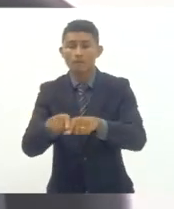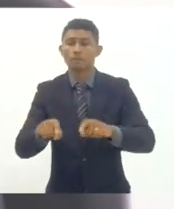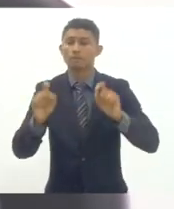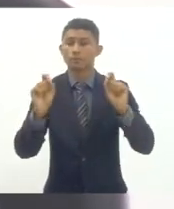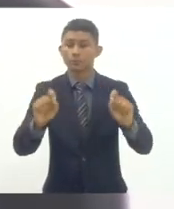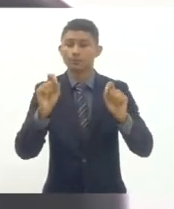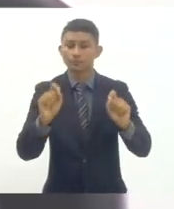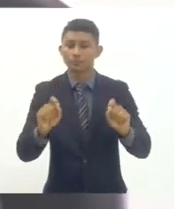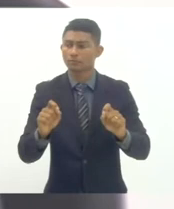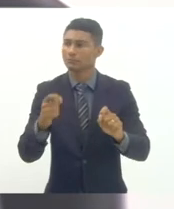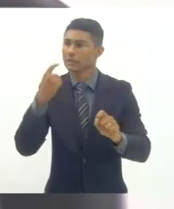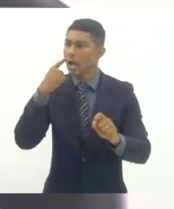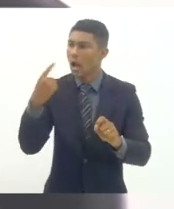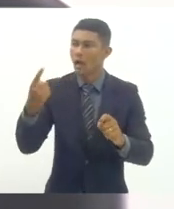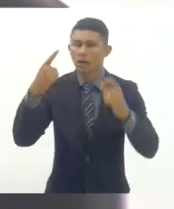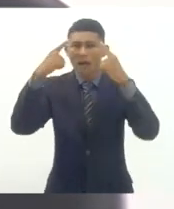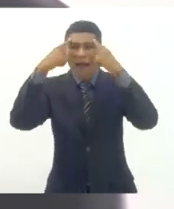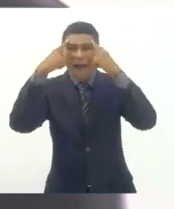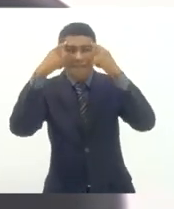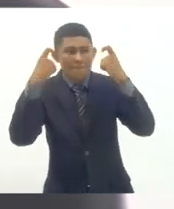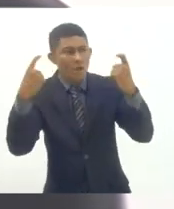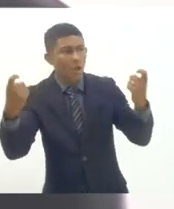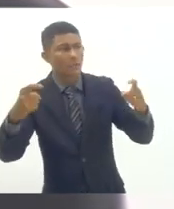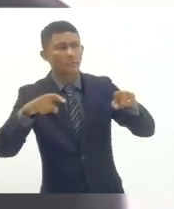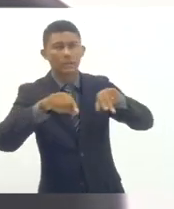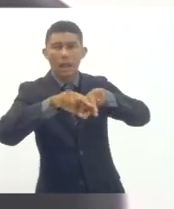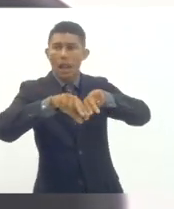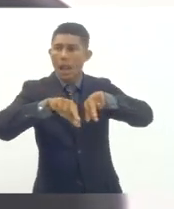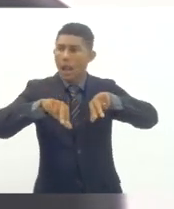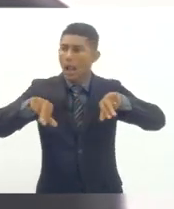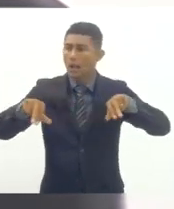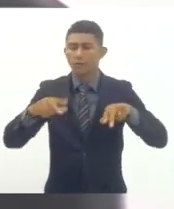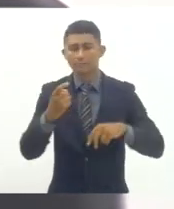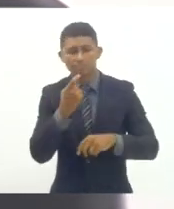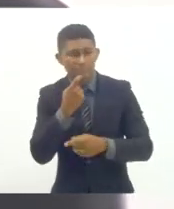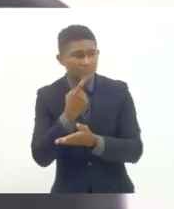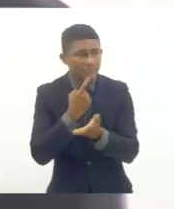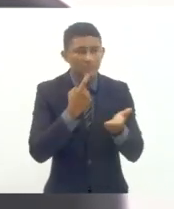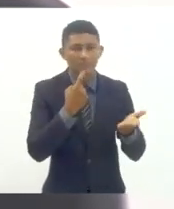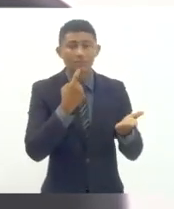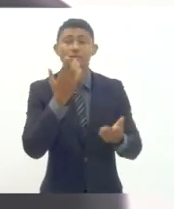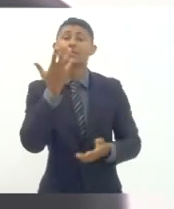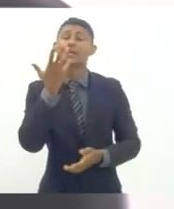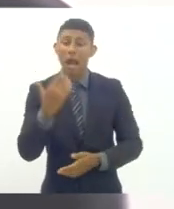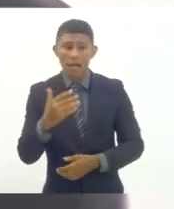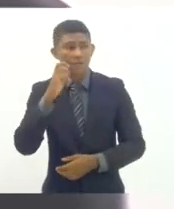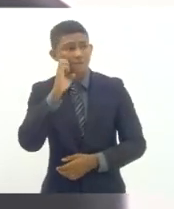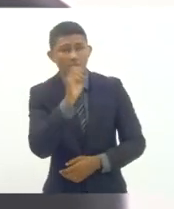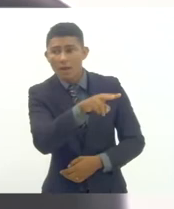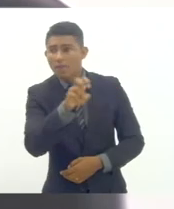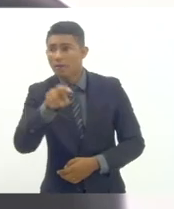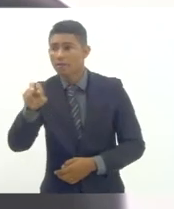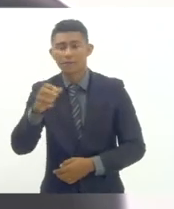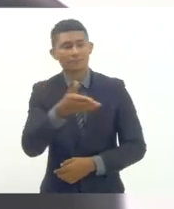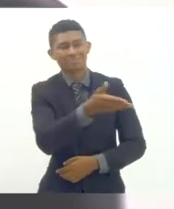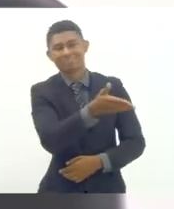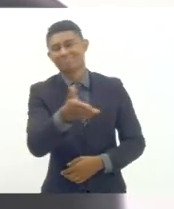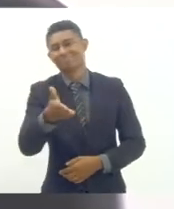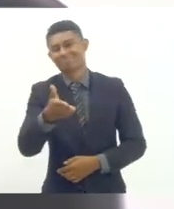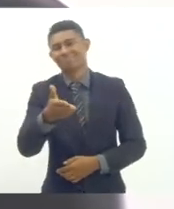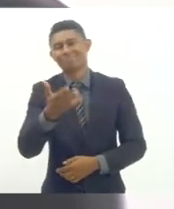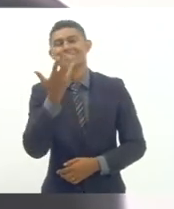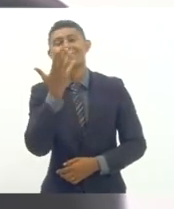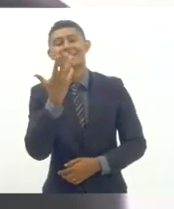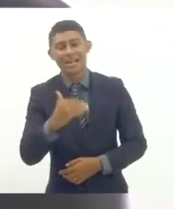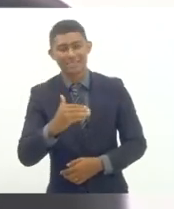violência e vulnerabilidade social do entorno então desde a creche as nossas crianças faveladas